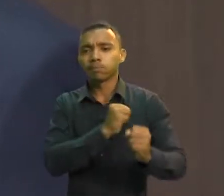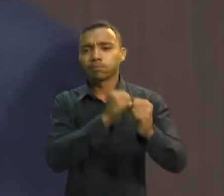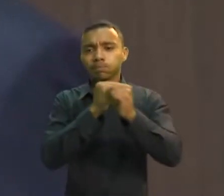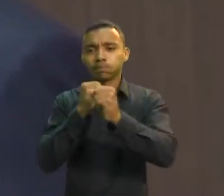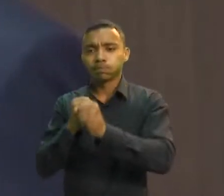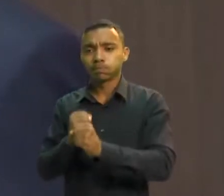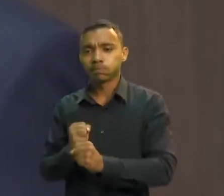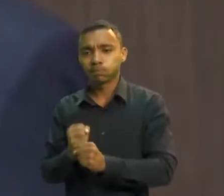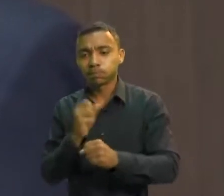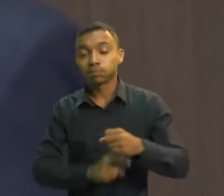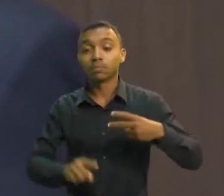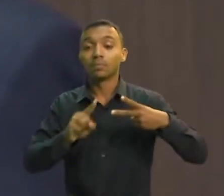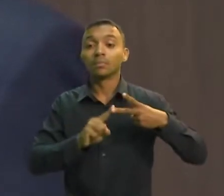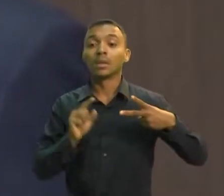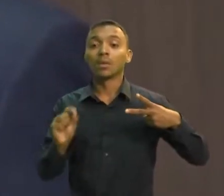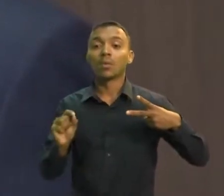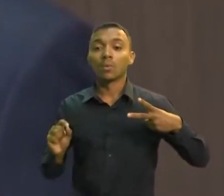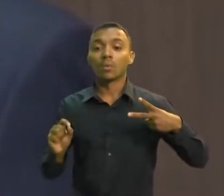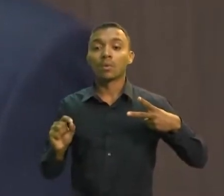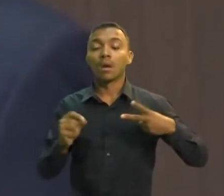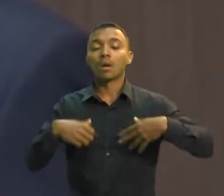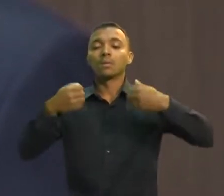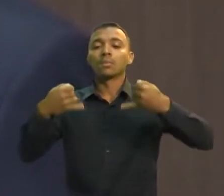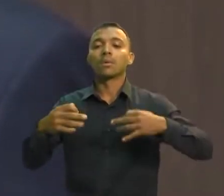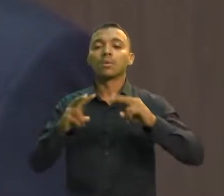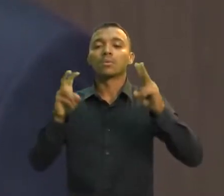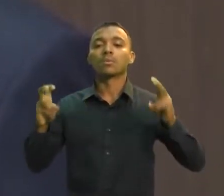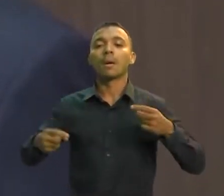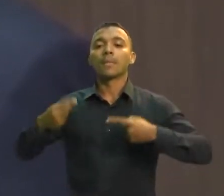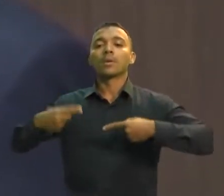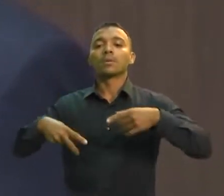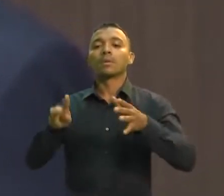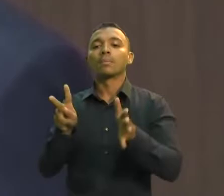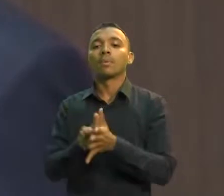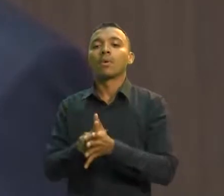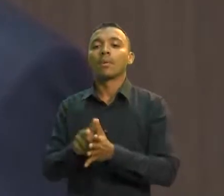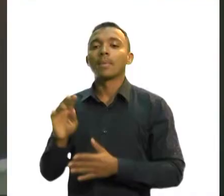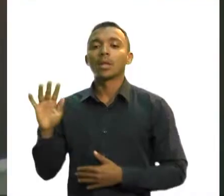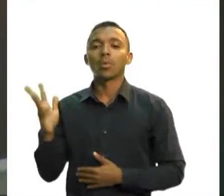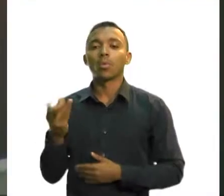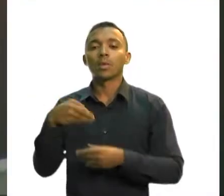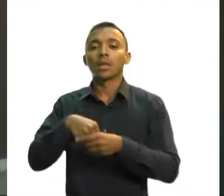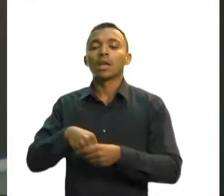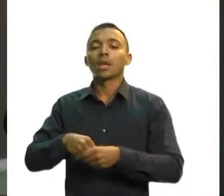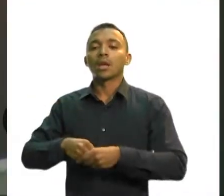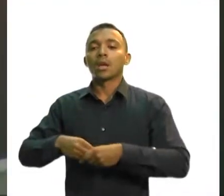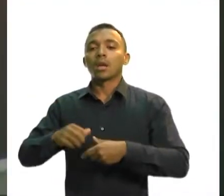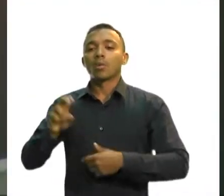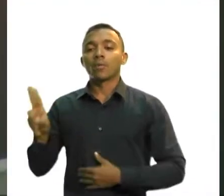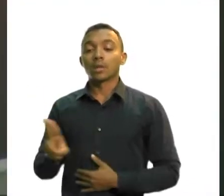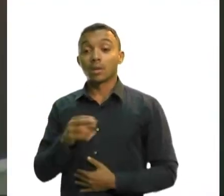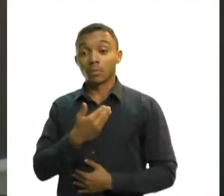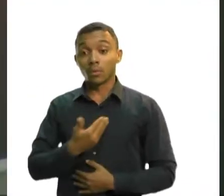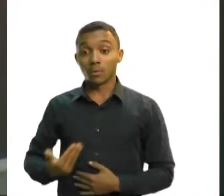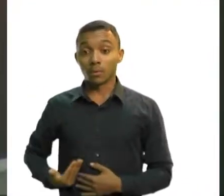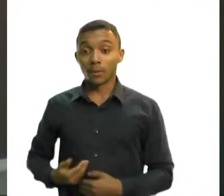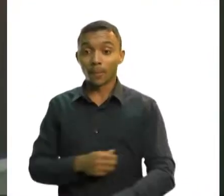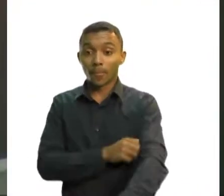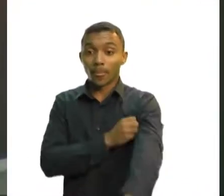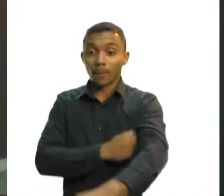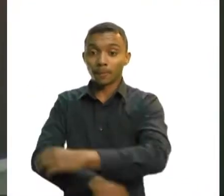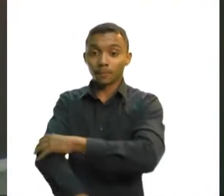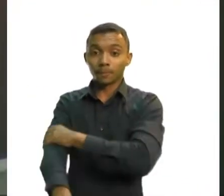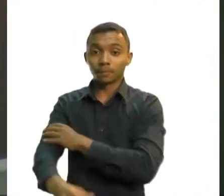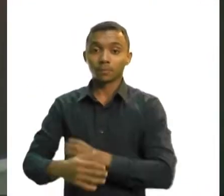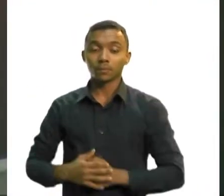completou falando sobre a política de interiorização das universidades públicas. O governo do Ceará atua nos processos de implantação de